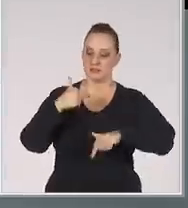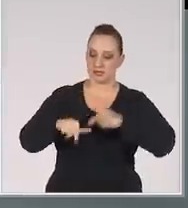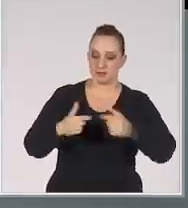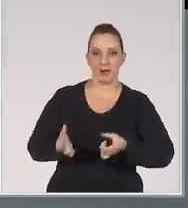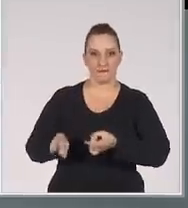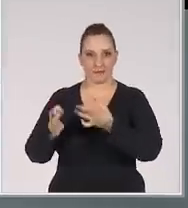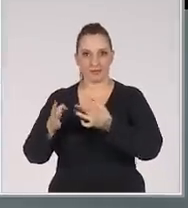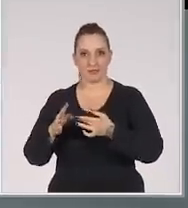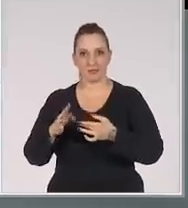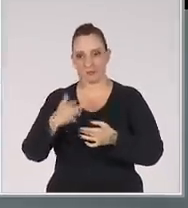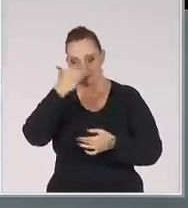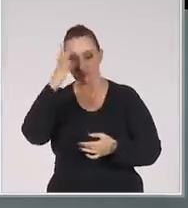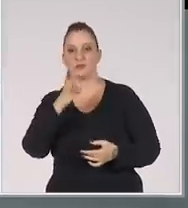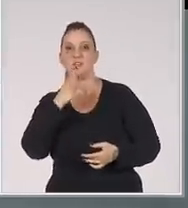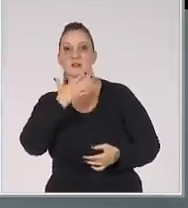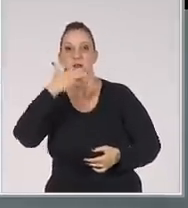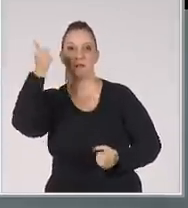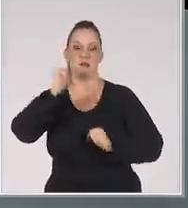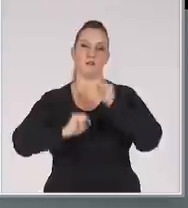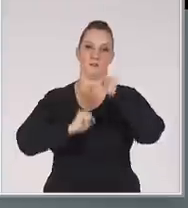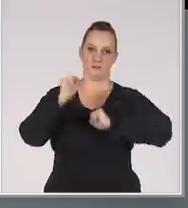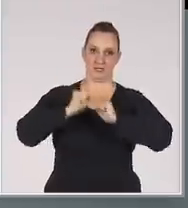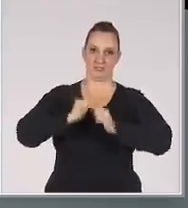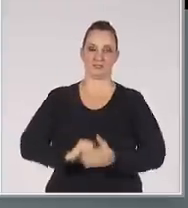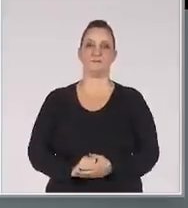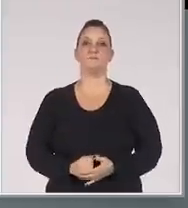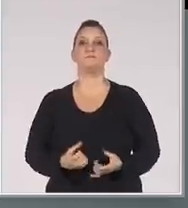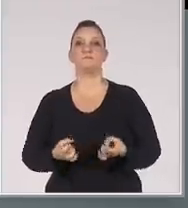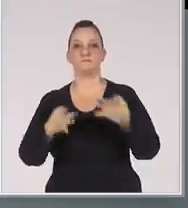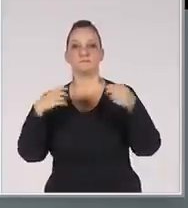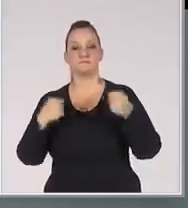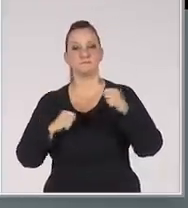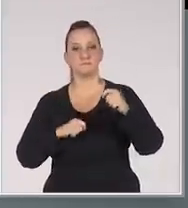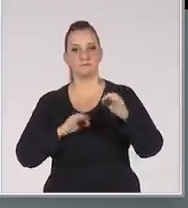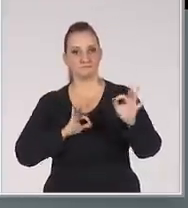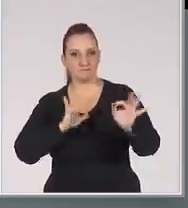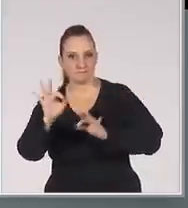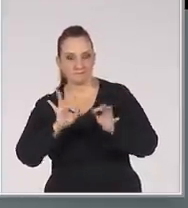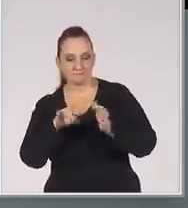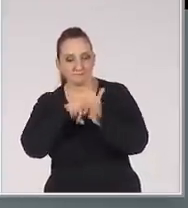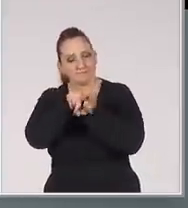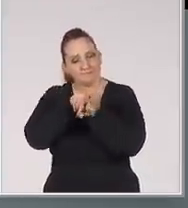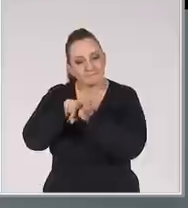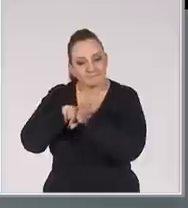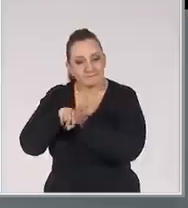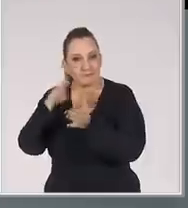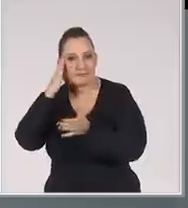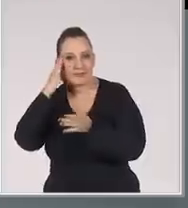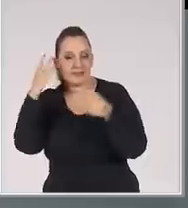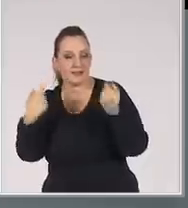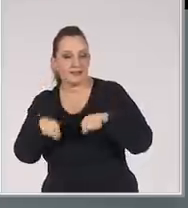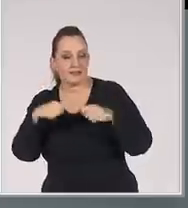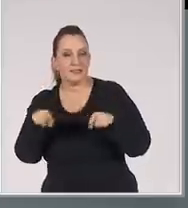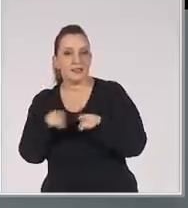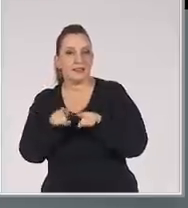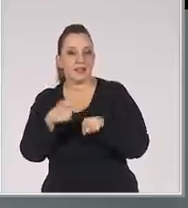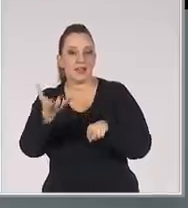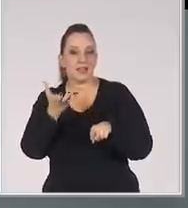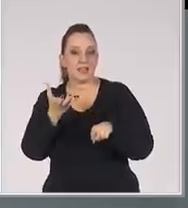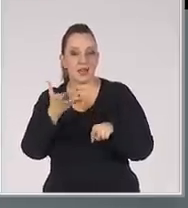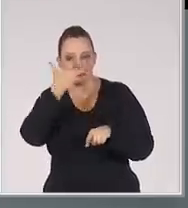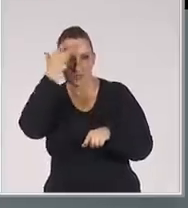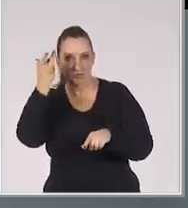os clientes conhecem melhor a empresa O vendedor deve estar preparado Para investigar as necessidades E as